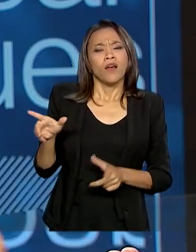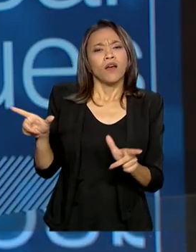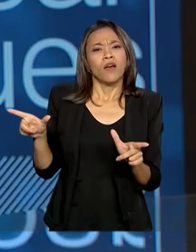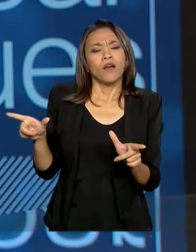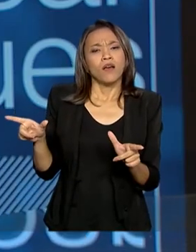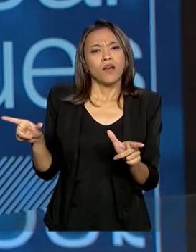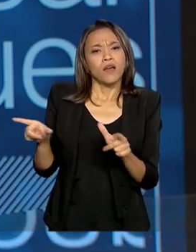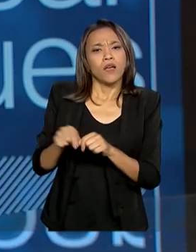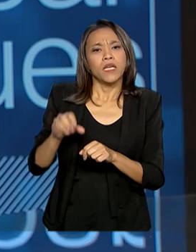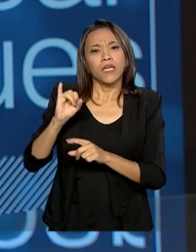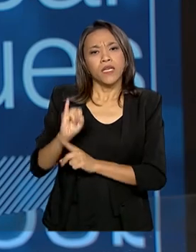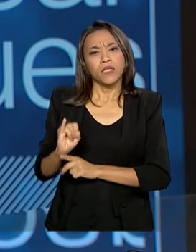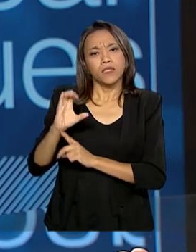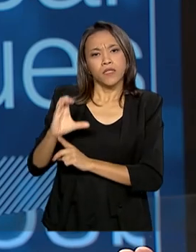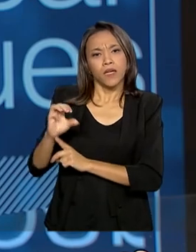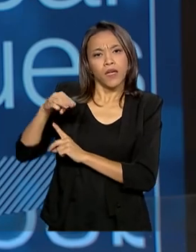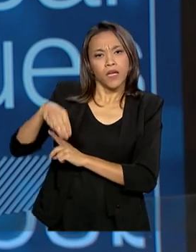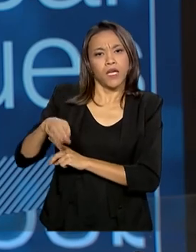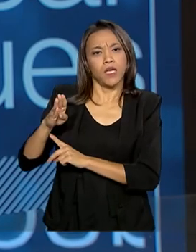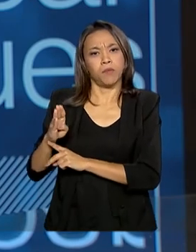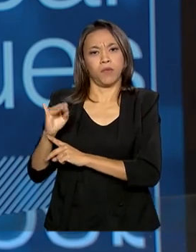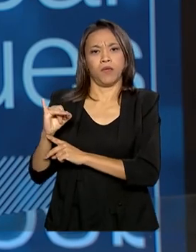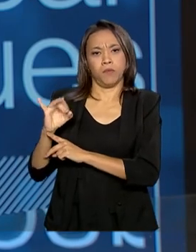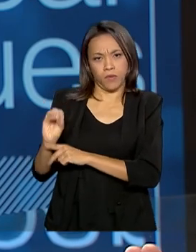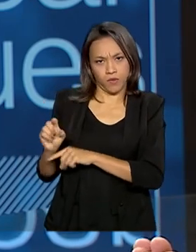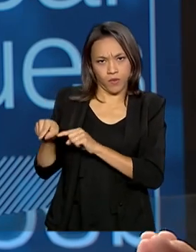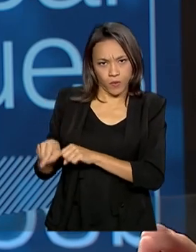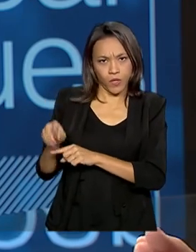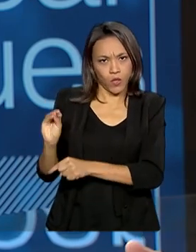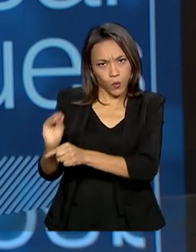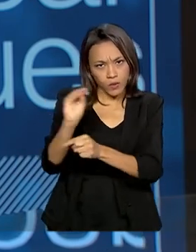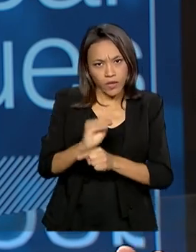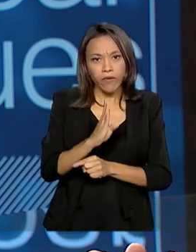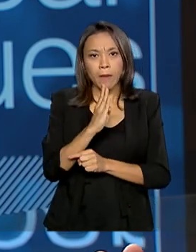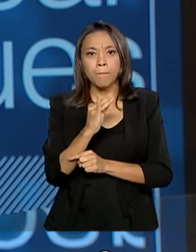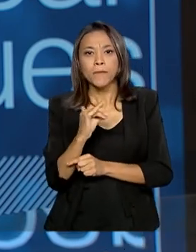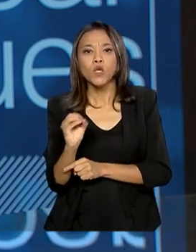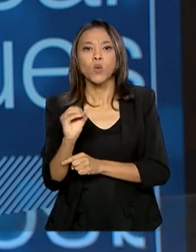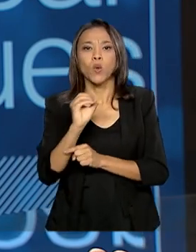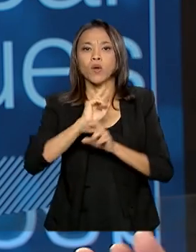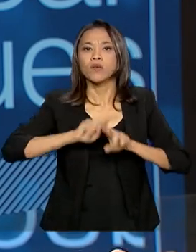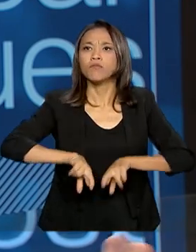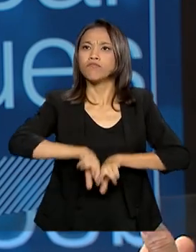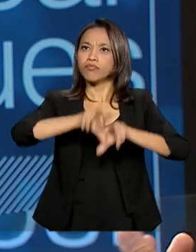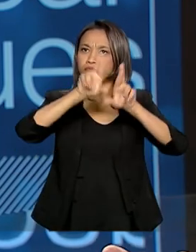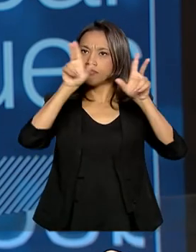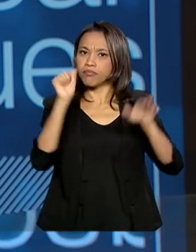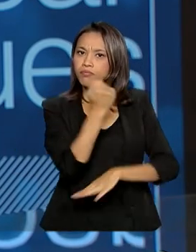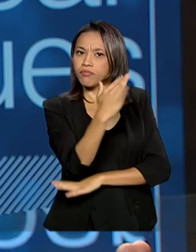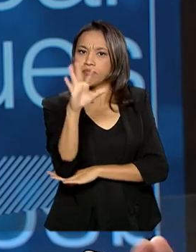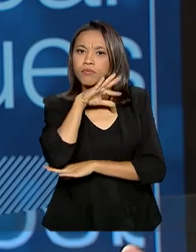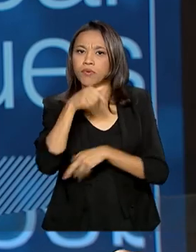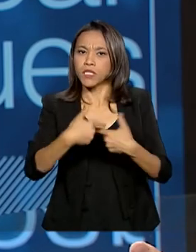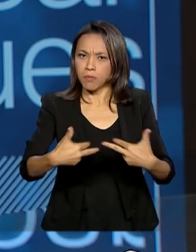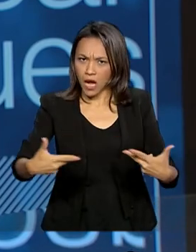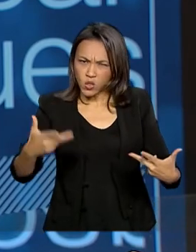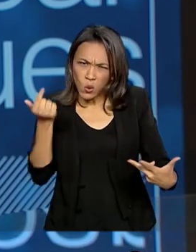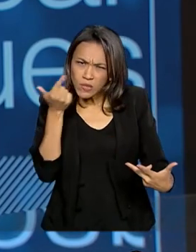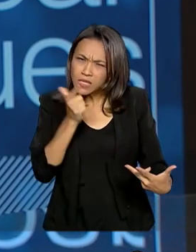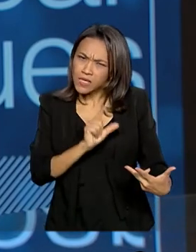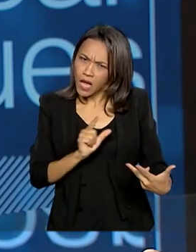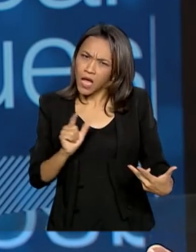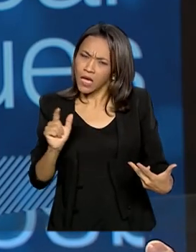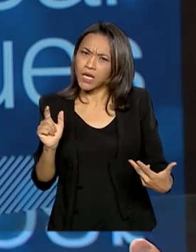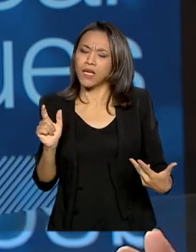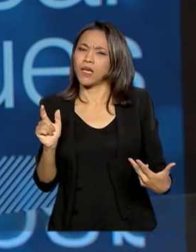Chico Mendes de Conservação da Biodiversidade, ele consegue abarcar toda essa complexidade?